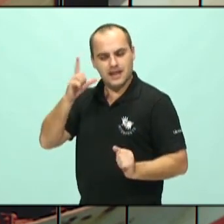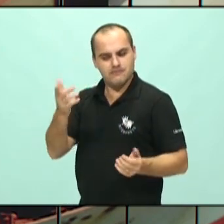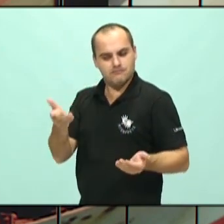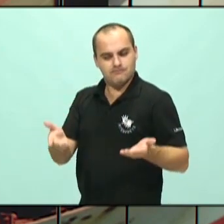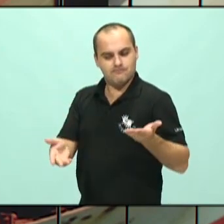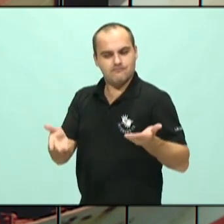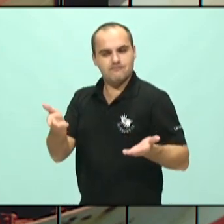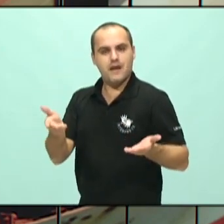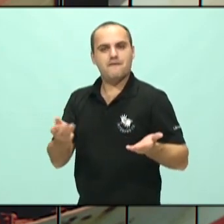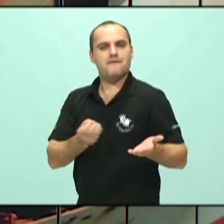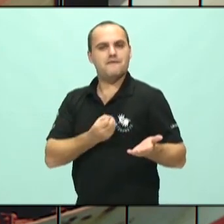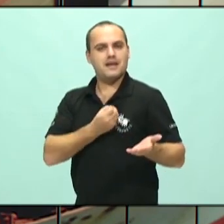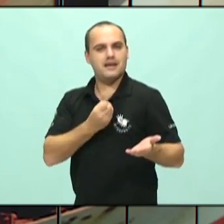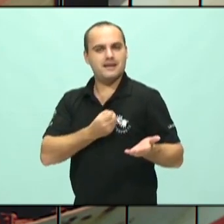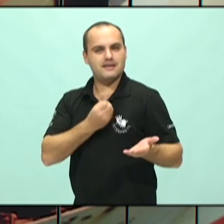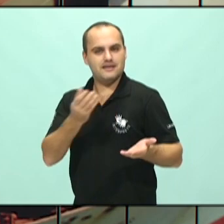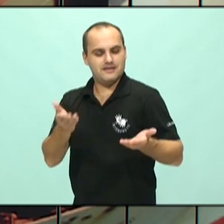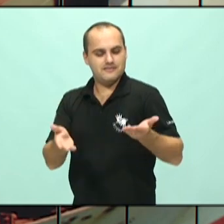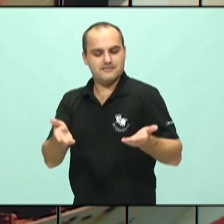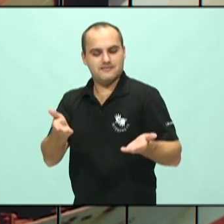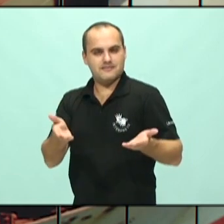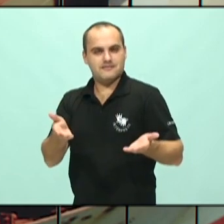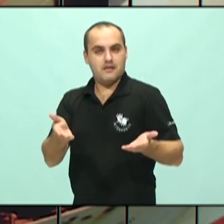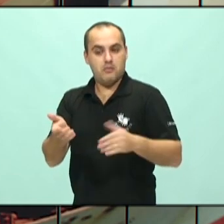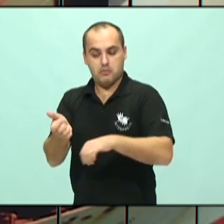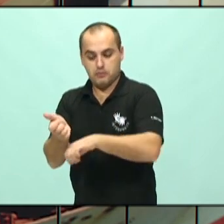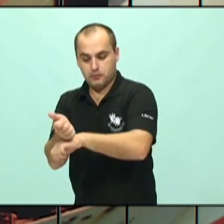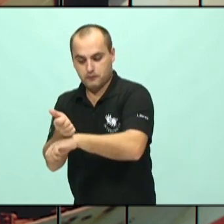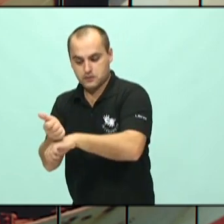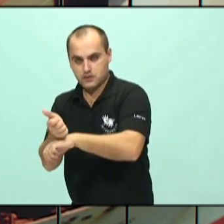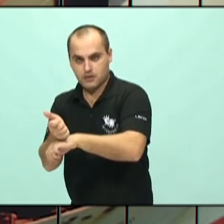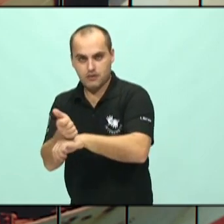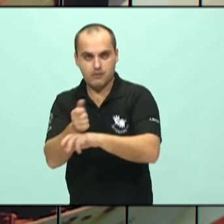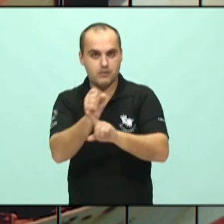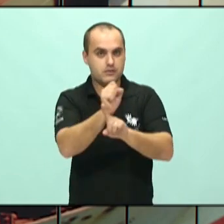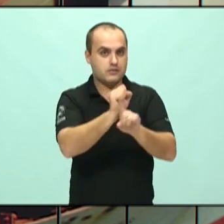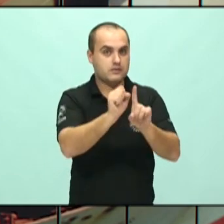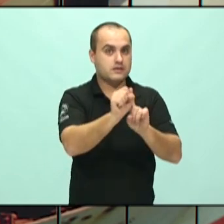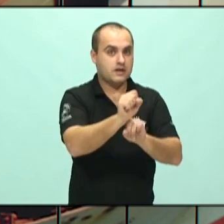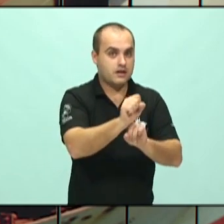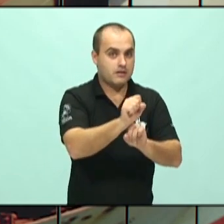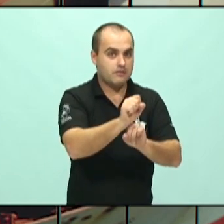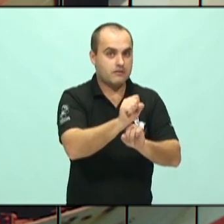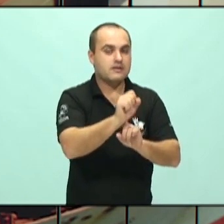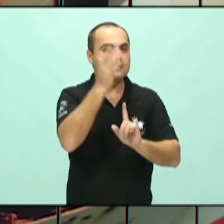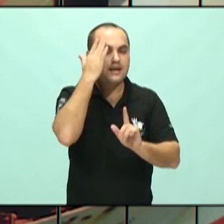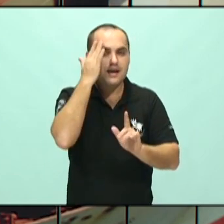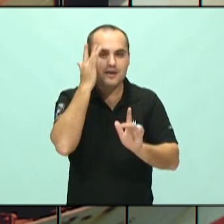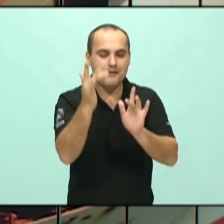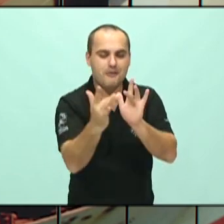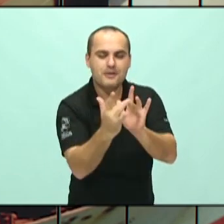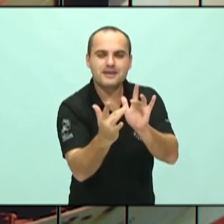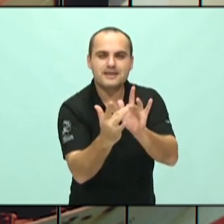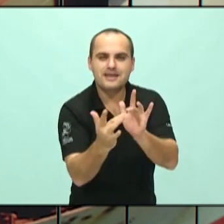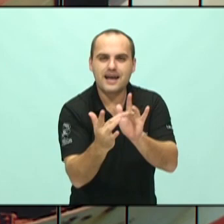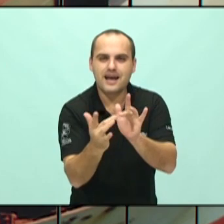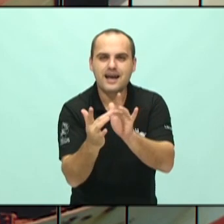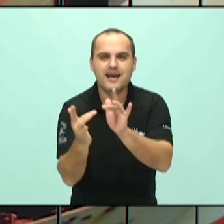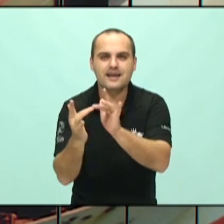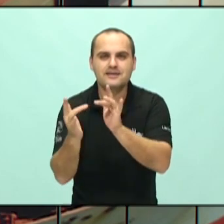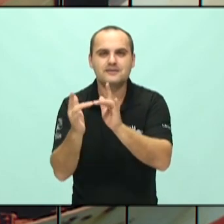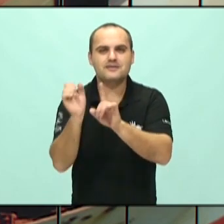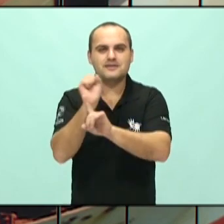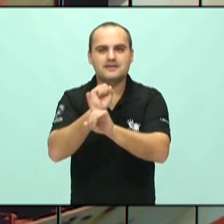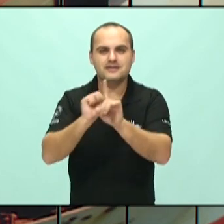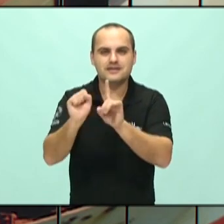equilíbrio precisa estar tanto nas questões profissionais quanto sociais. Socializar. O ser humano precisa ter pontos de